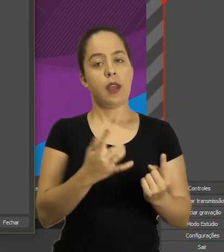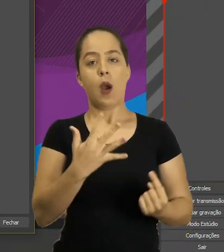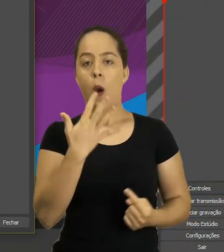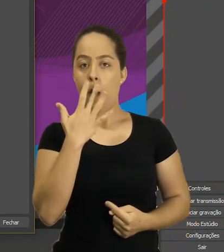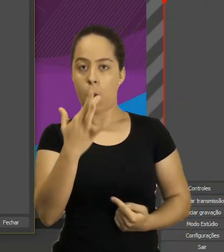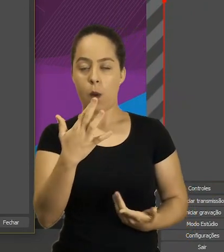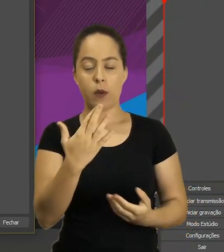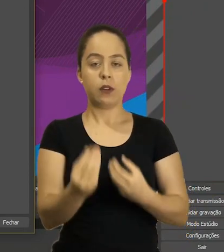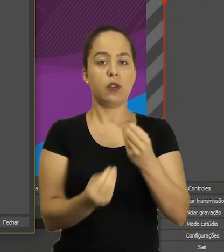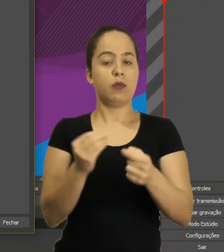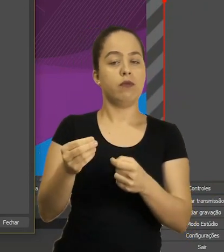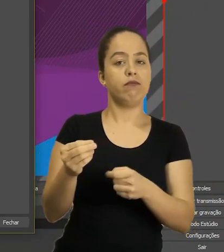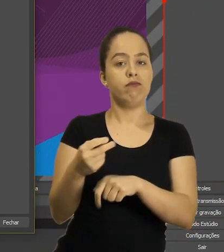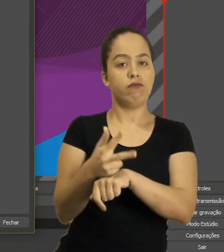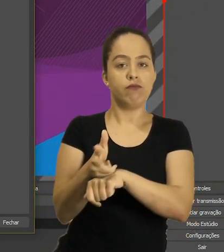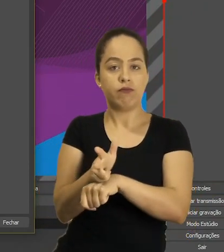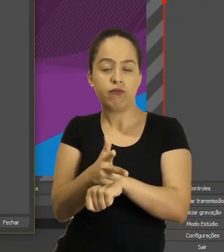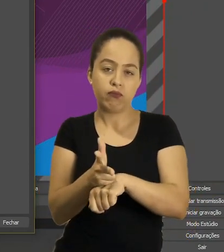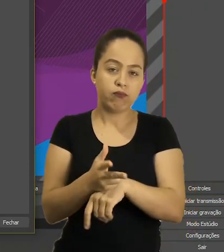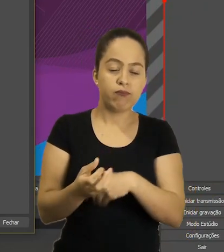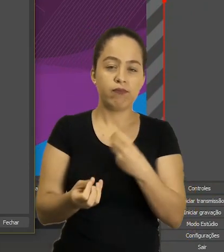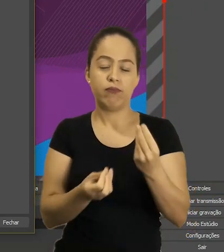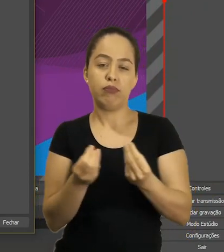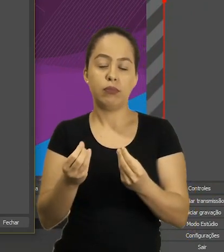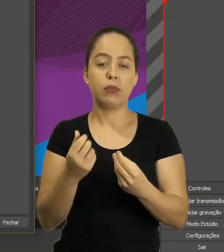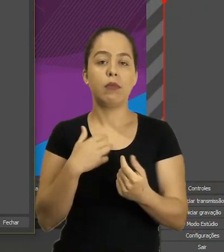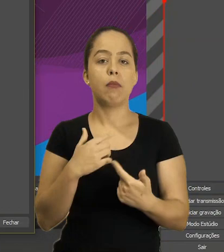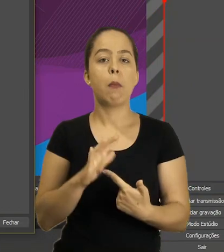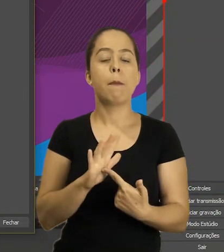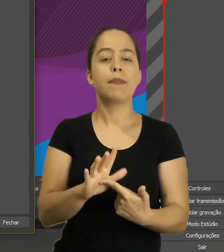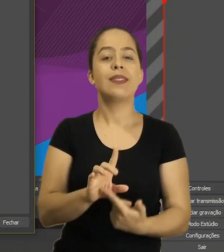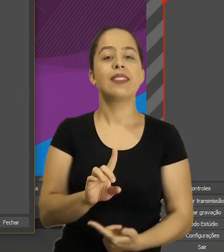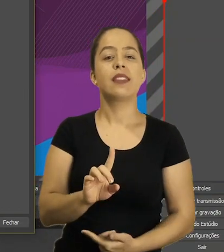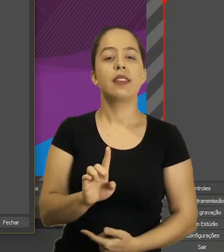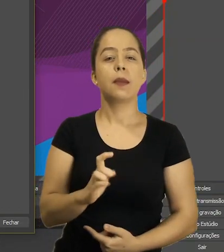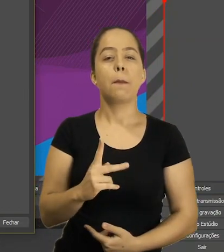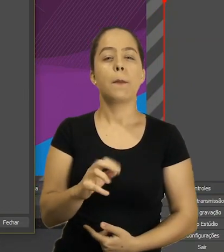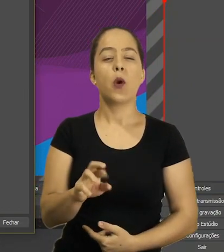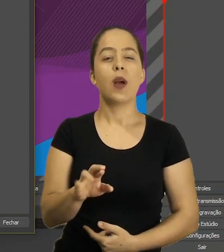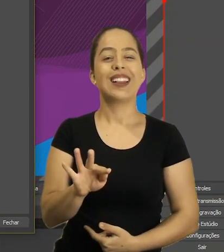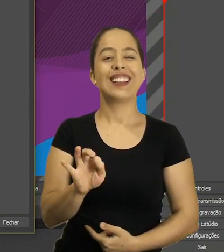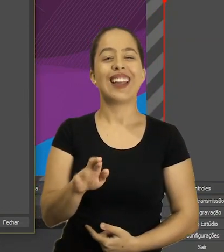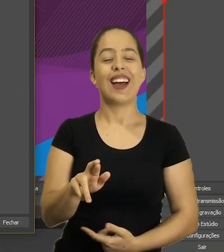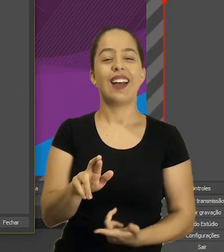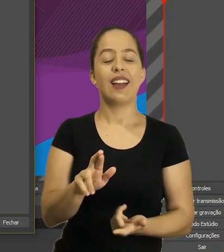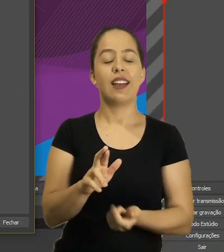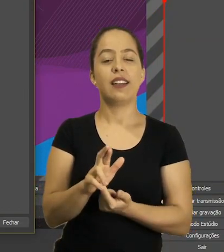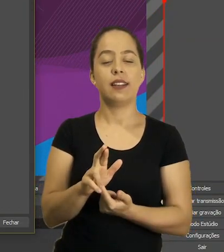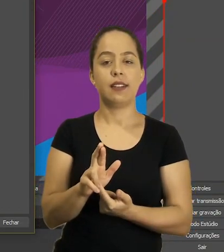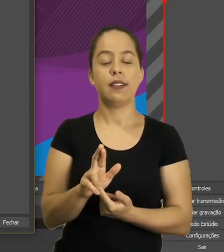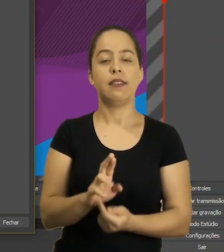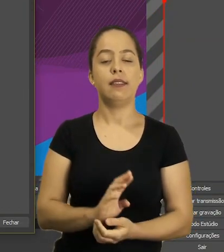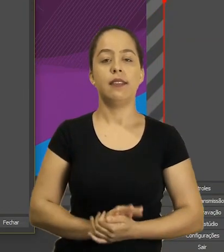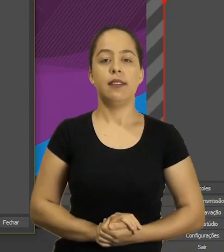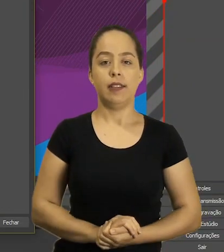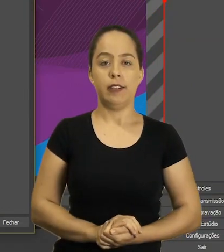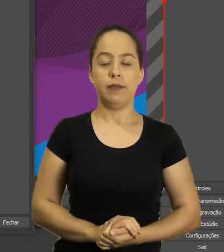Chrome aqui e outras coisas também. Vou utilizar esse recurso aqui de recortar.